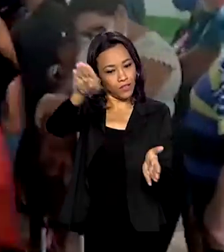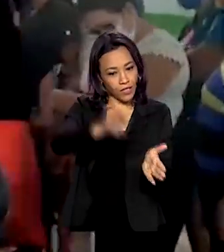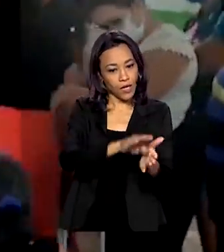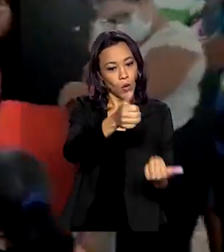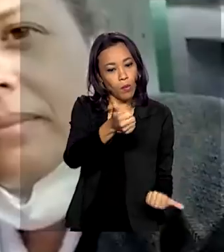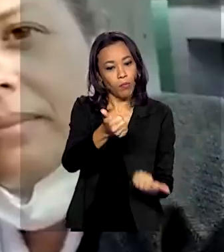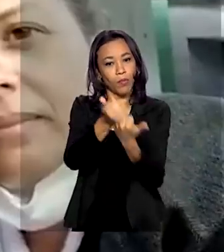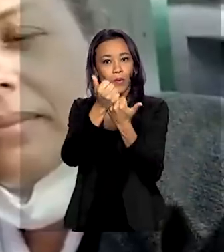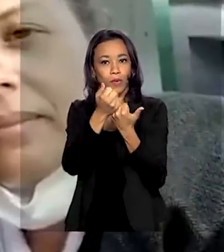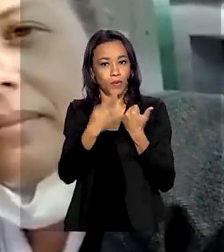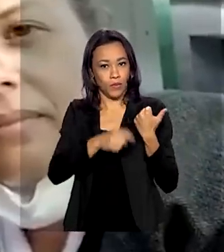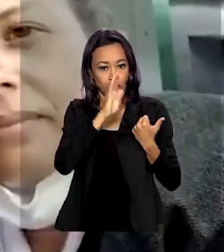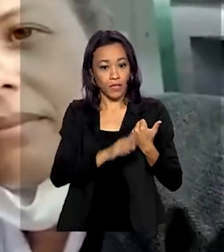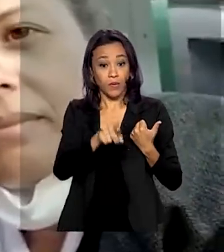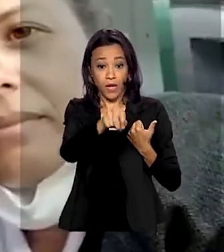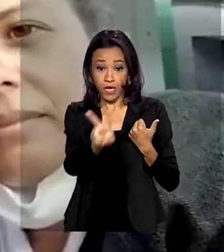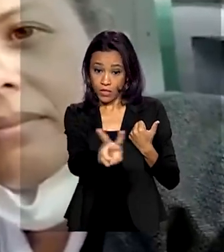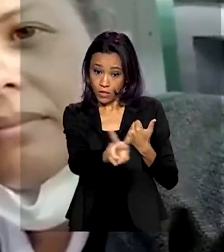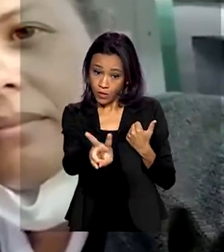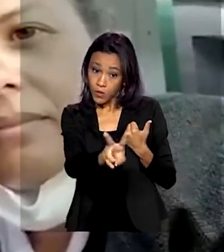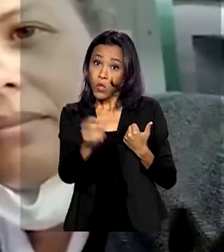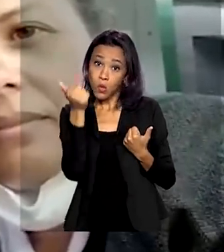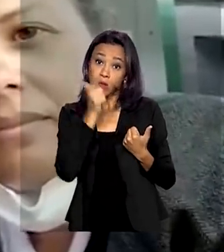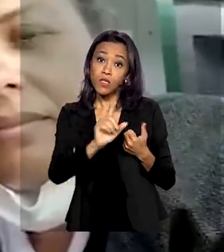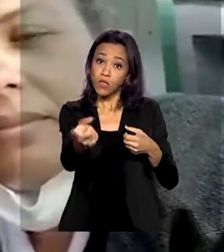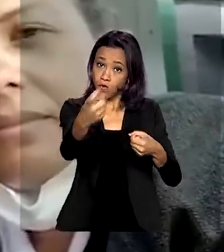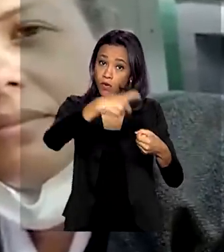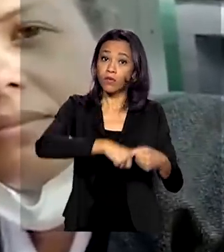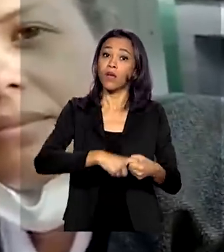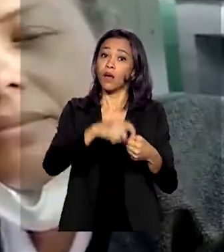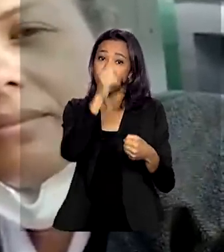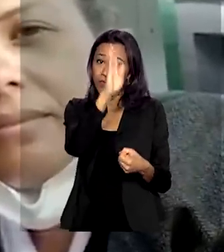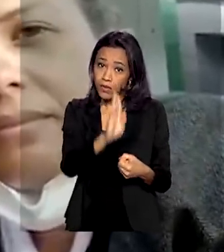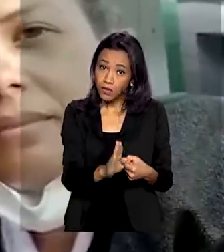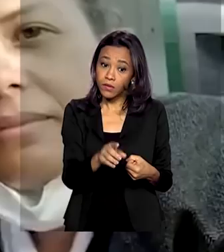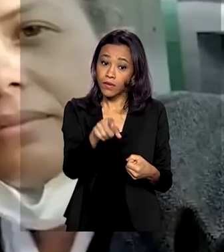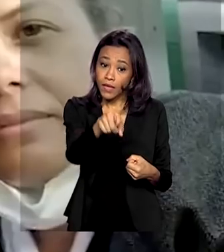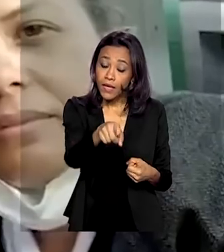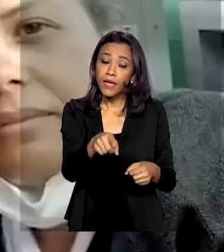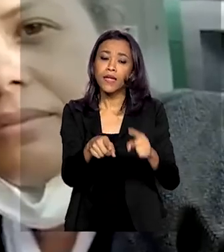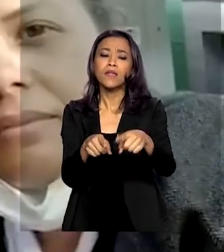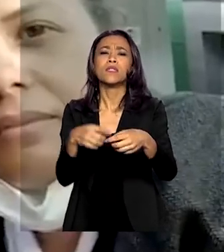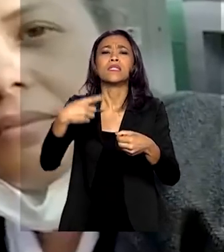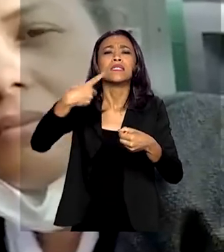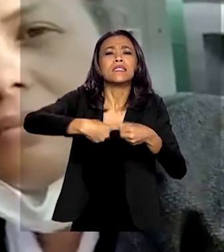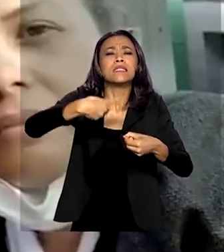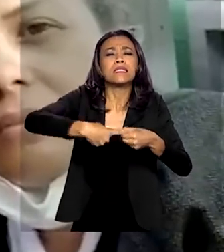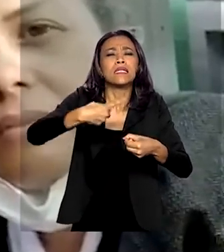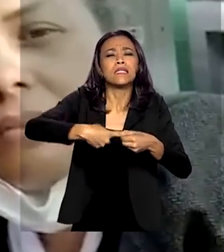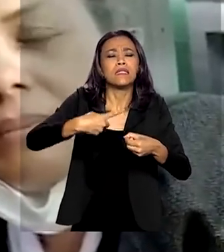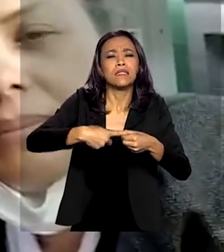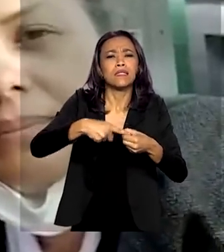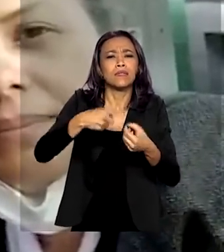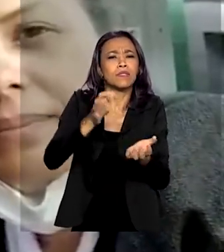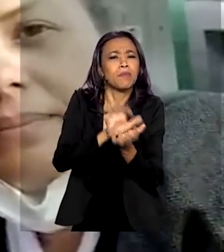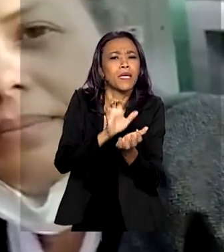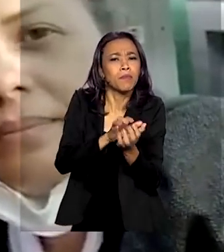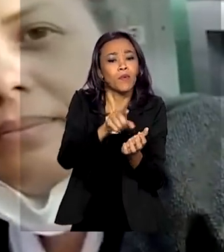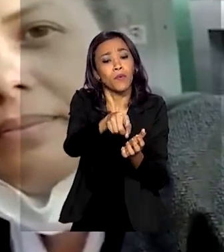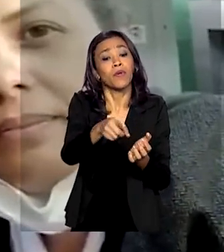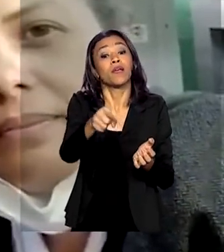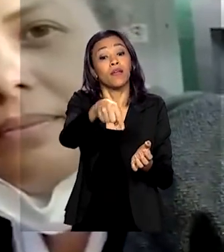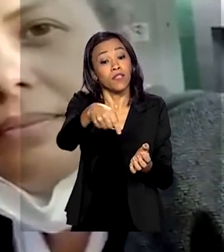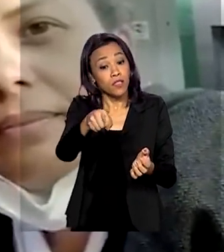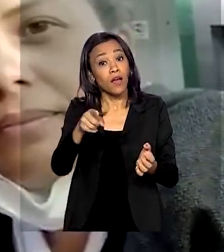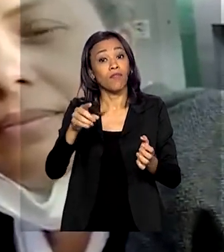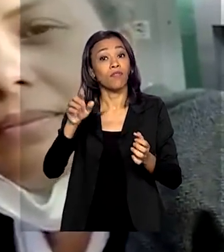Brasileira. Esse casal também conseguiu voltar ao Brasil. Eles são de Surubim, interior de Pernambuco, e vieram de Moçambique,